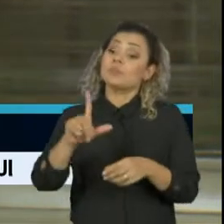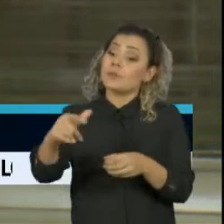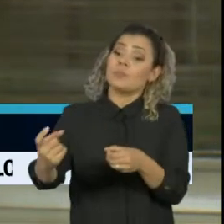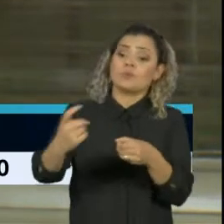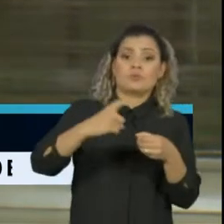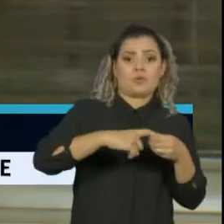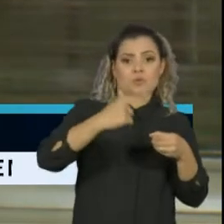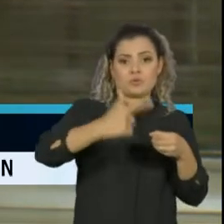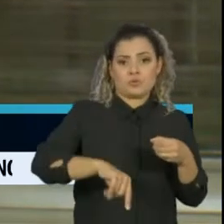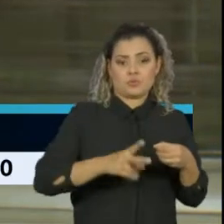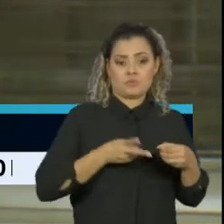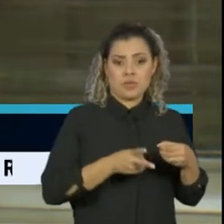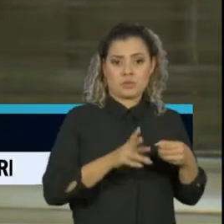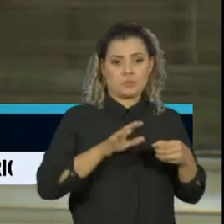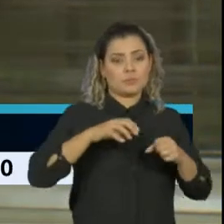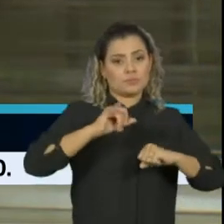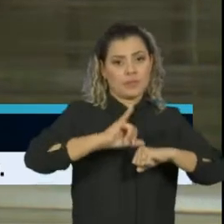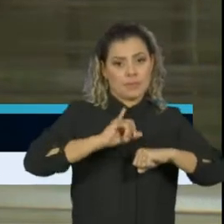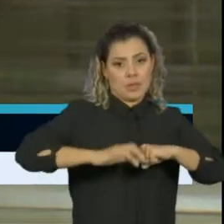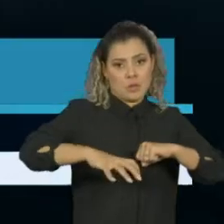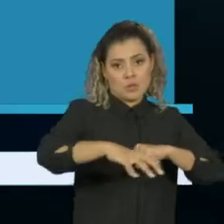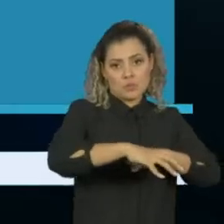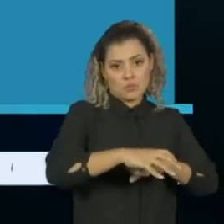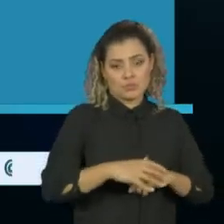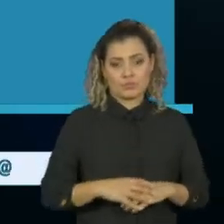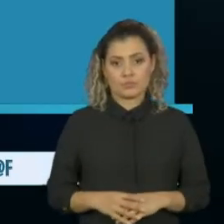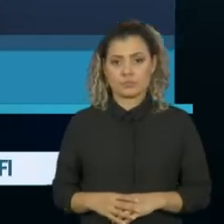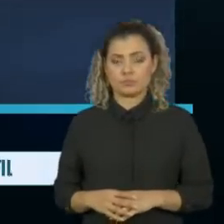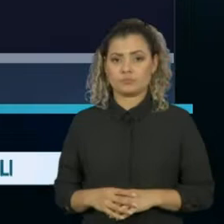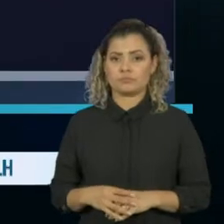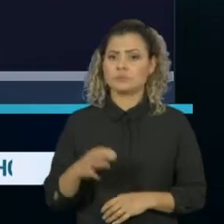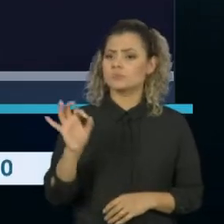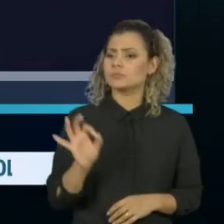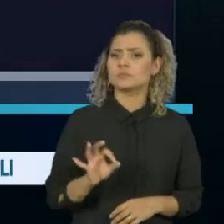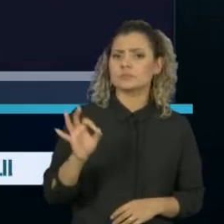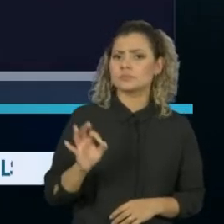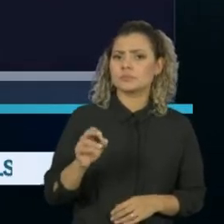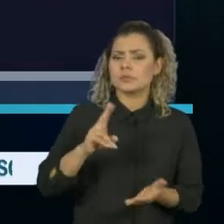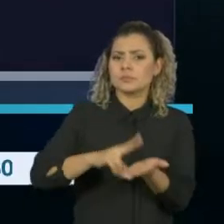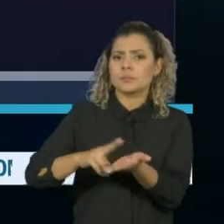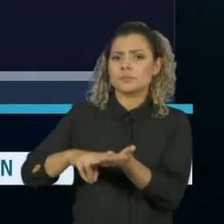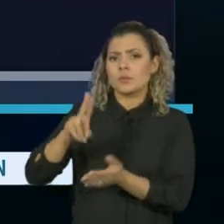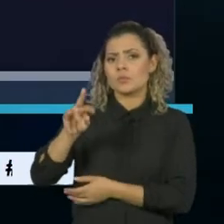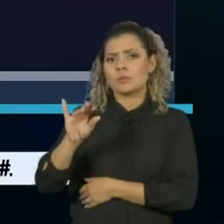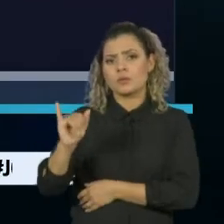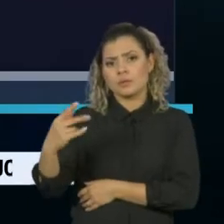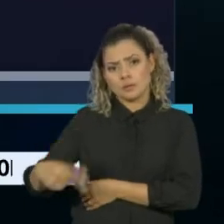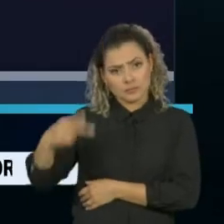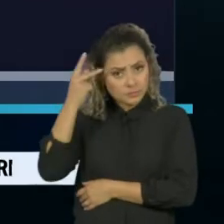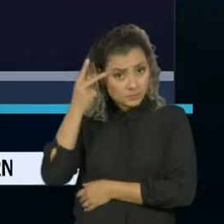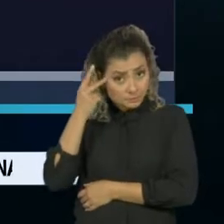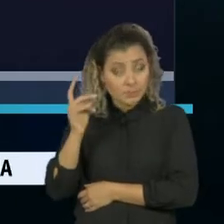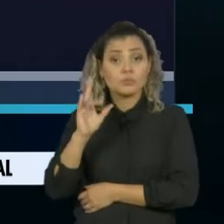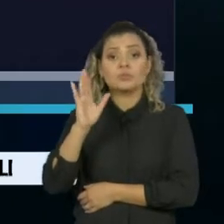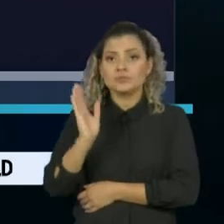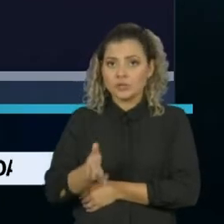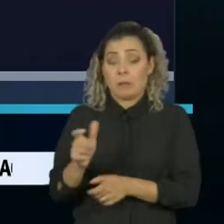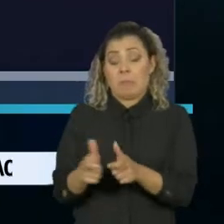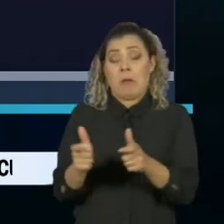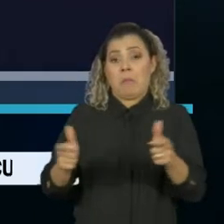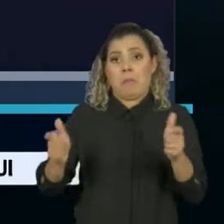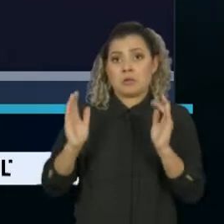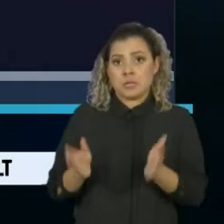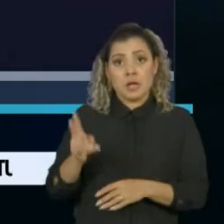novamente para a capital. A taxa de ocupação nas UTIs da Grande São Paulo vem crescendo em ritmo acelerado.